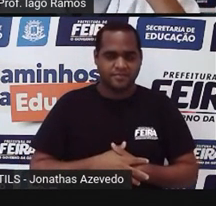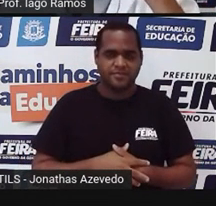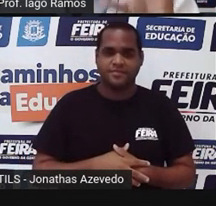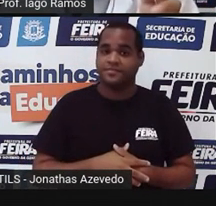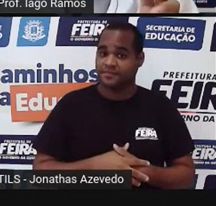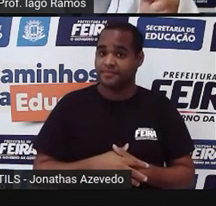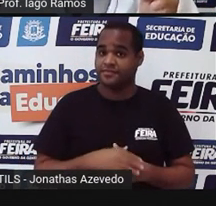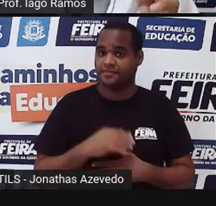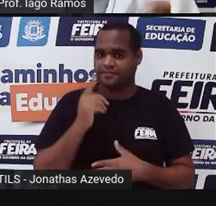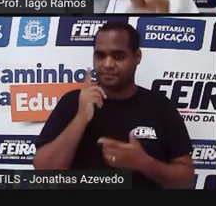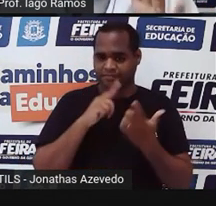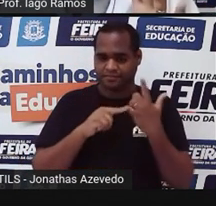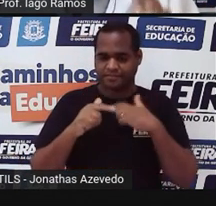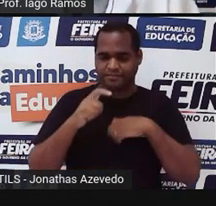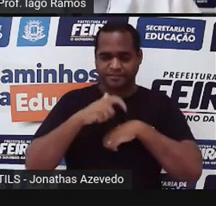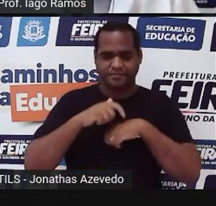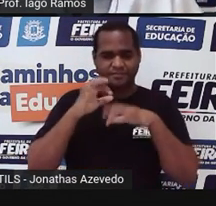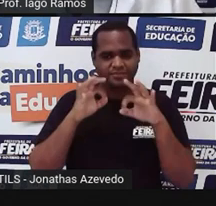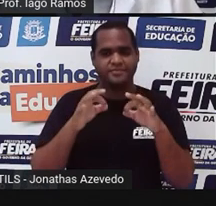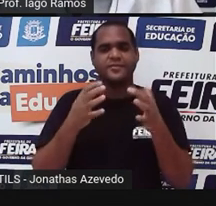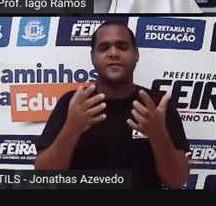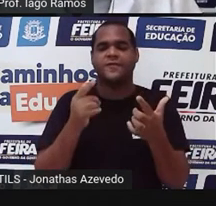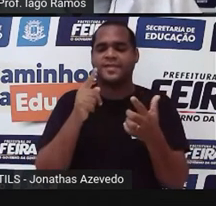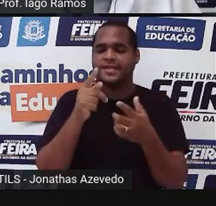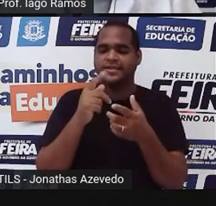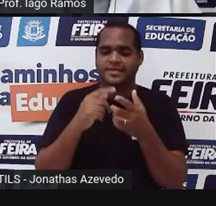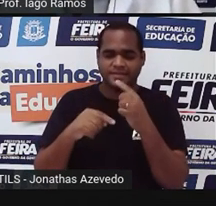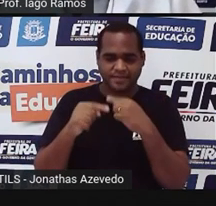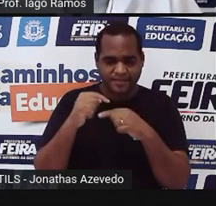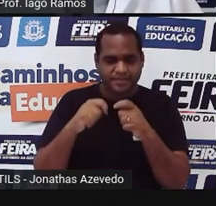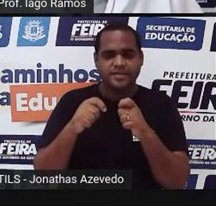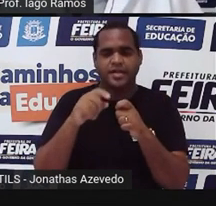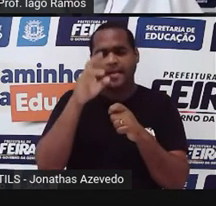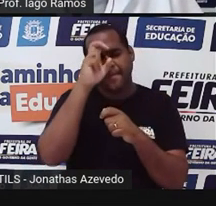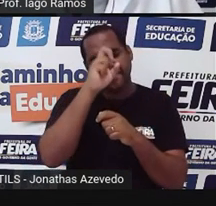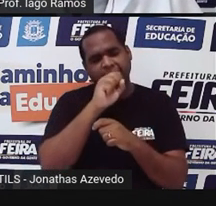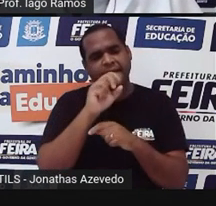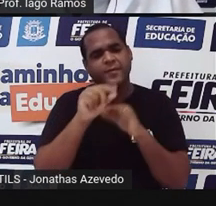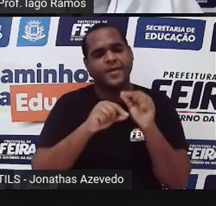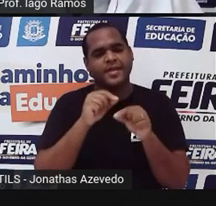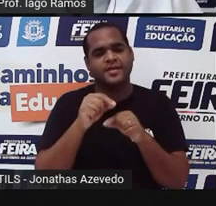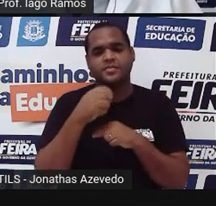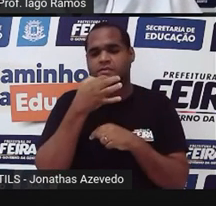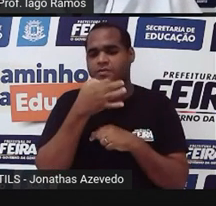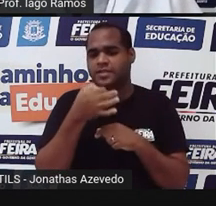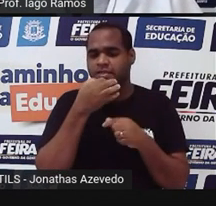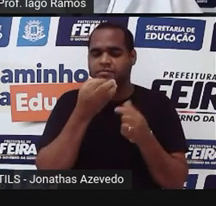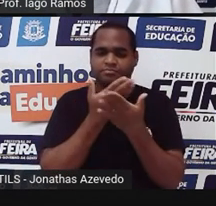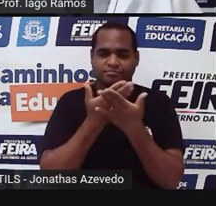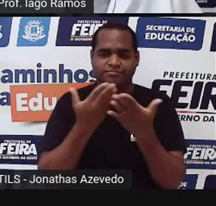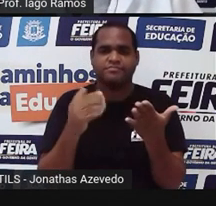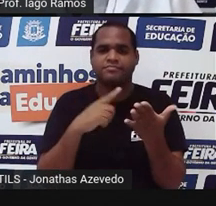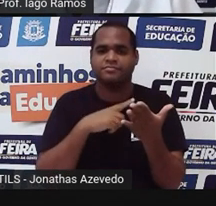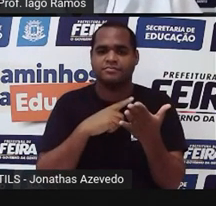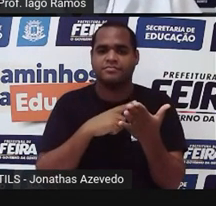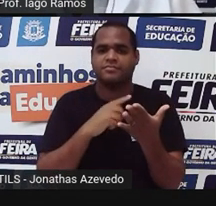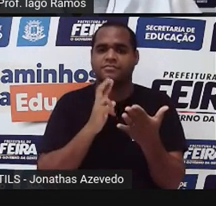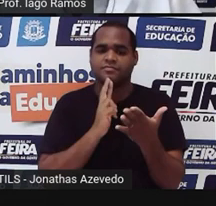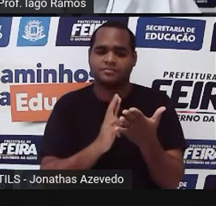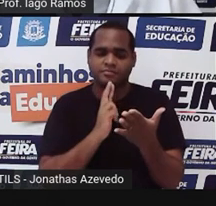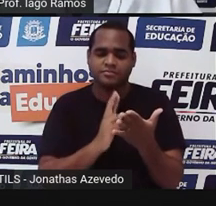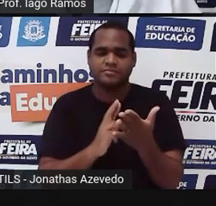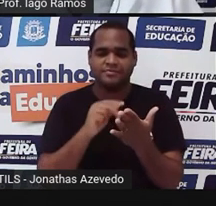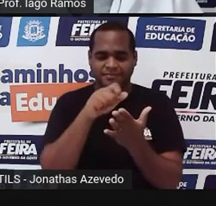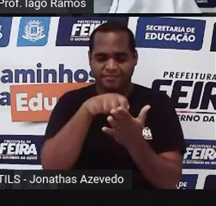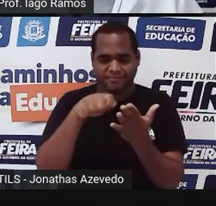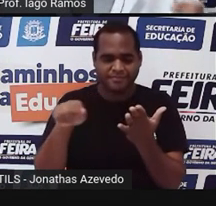Hora da avaliação, né? Vamos ver se a gente aprendeu mesmo. A sugestão que eu deixo é você escrever um pequeno comentário no seu